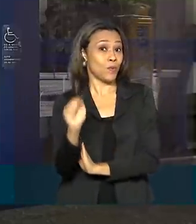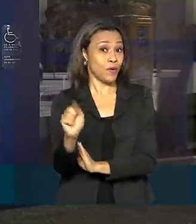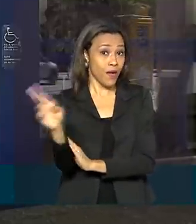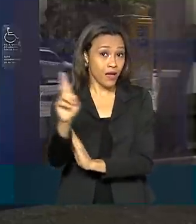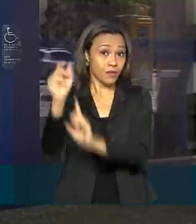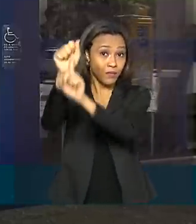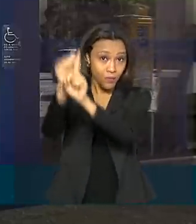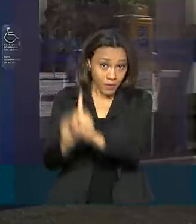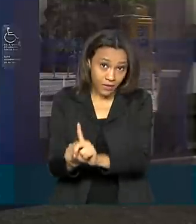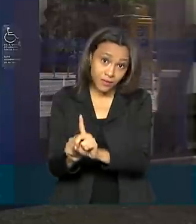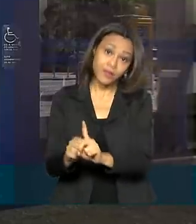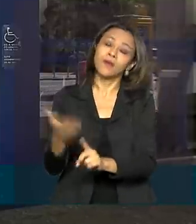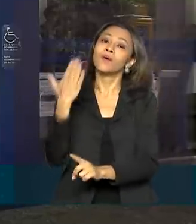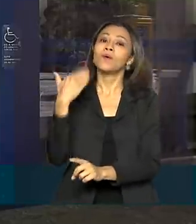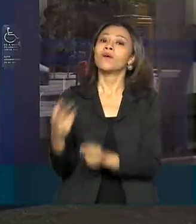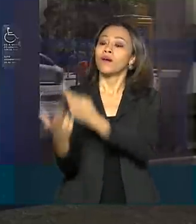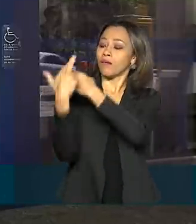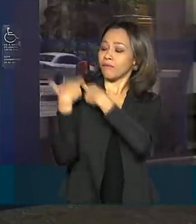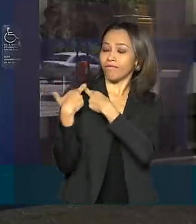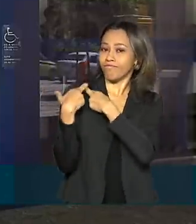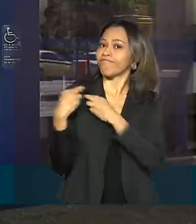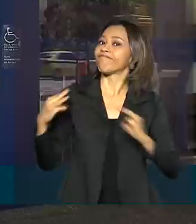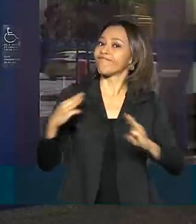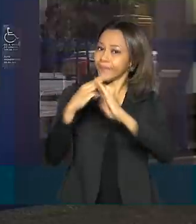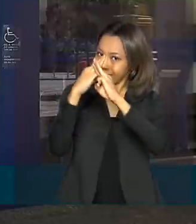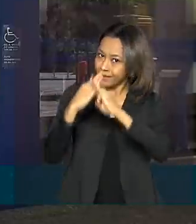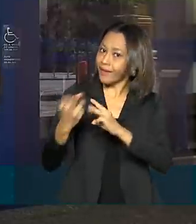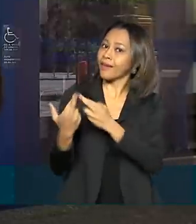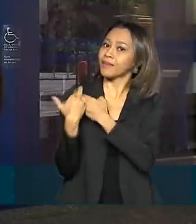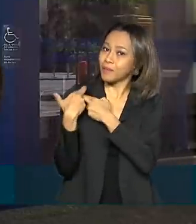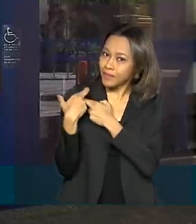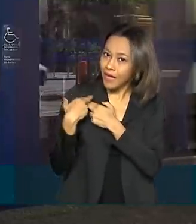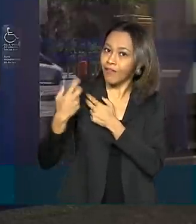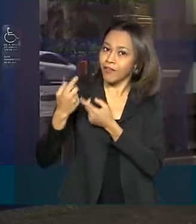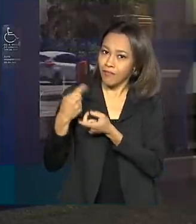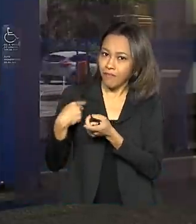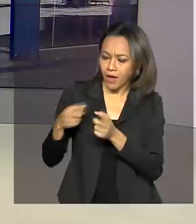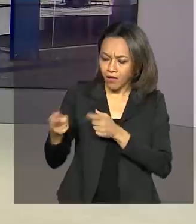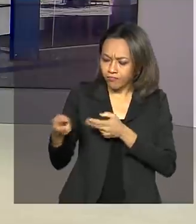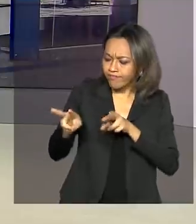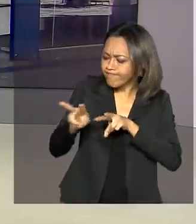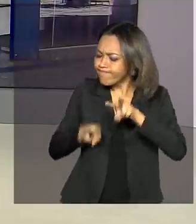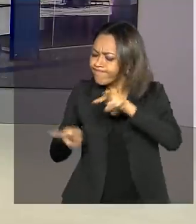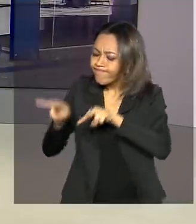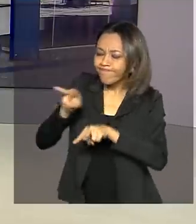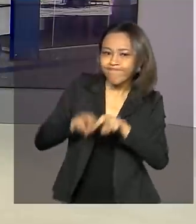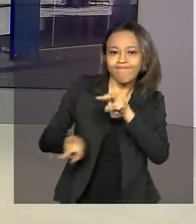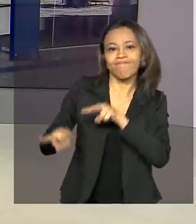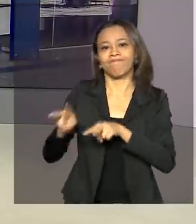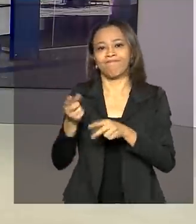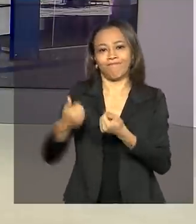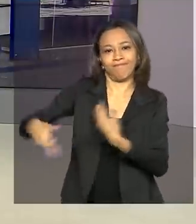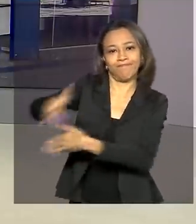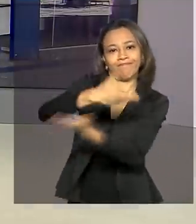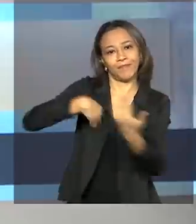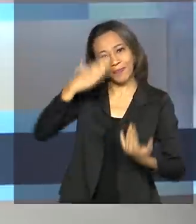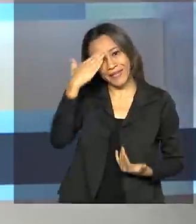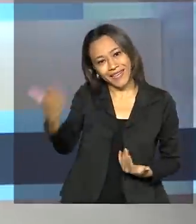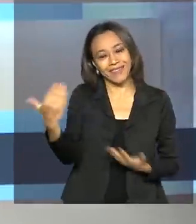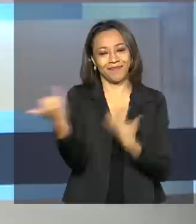Caixa vai ser responsável pela operação das contas da poupança digital. Muito bom, Maurício. Obrigado pelas informações.